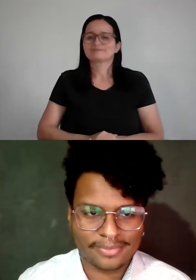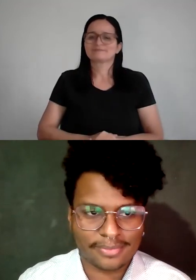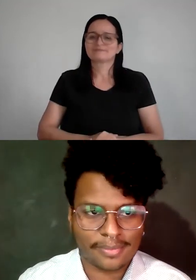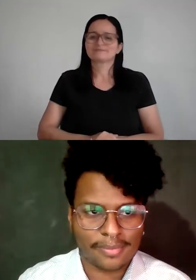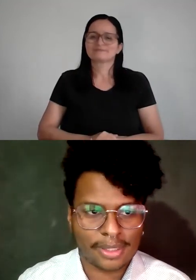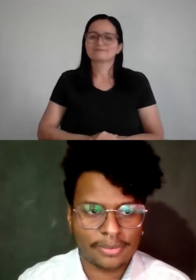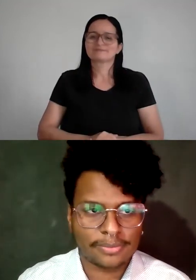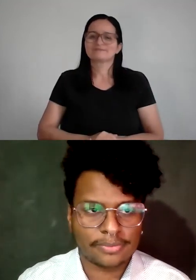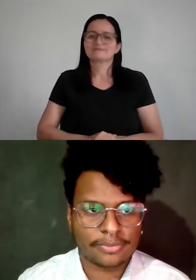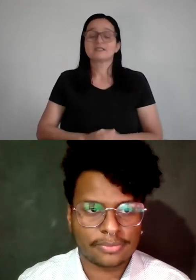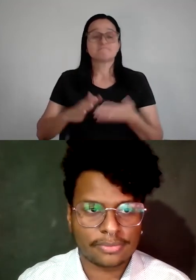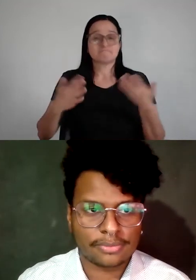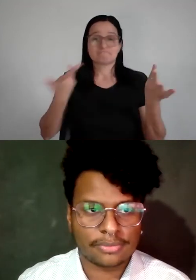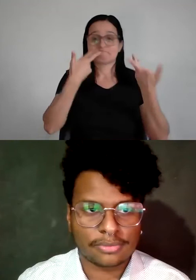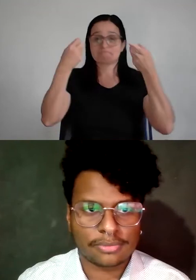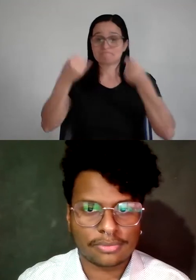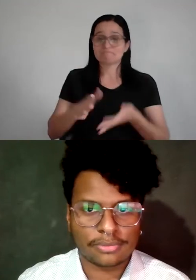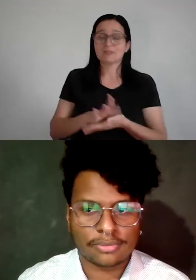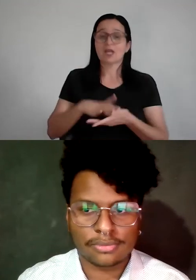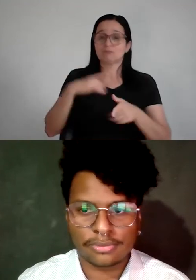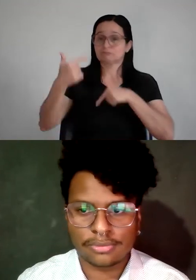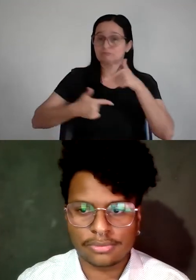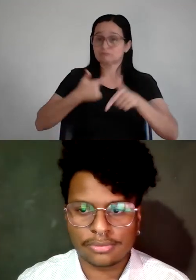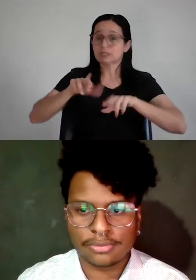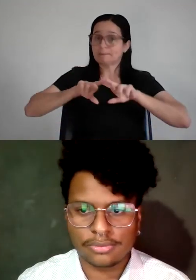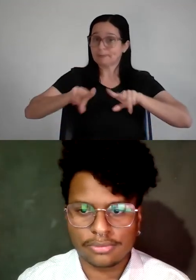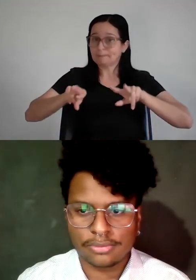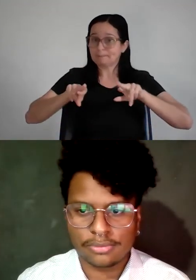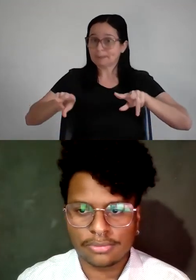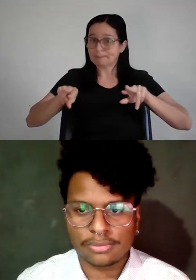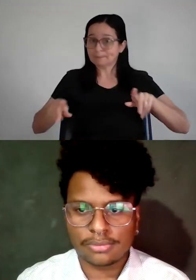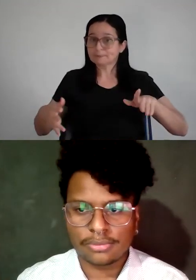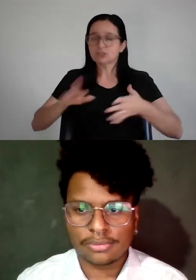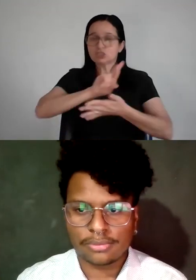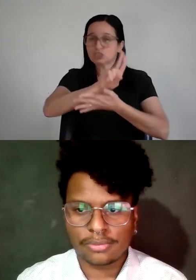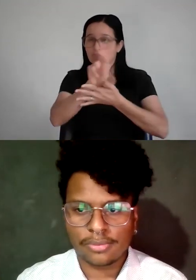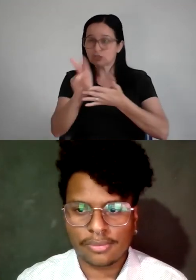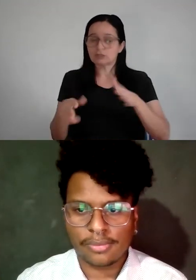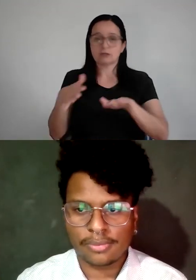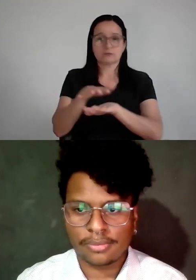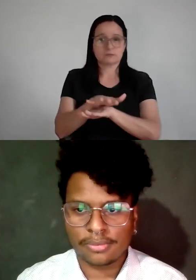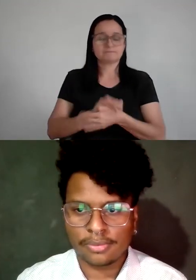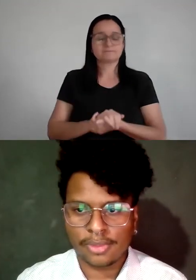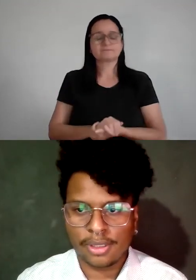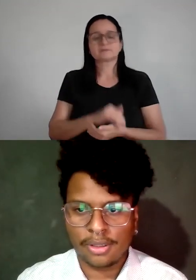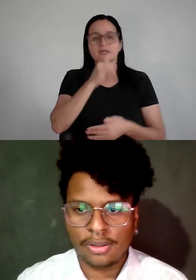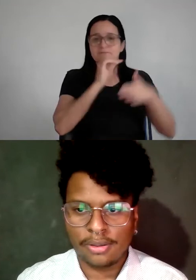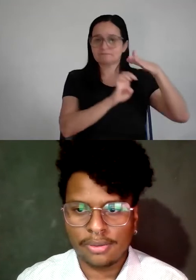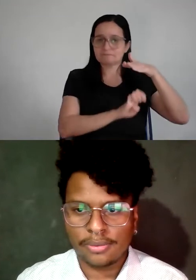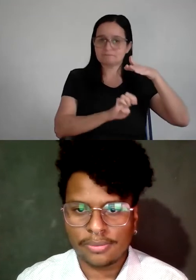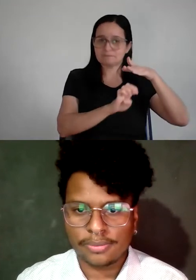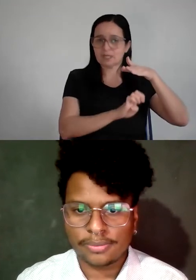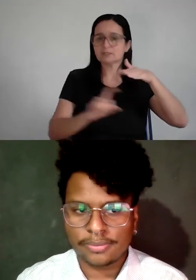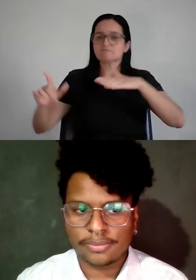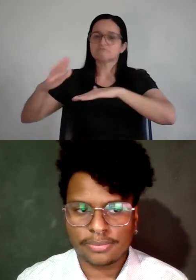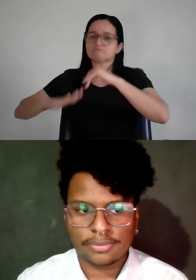Então, vamos lá. Eu trabalho diversidade e inclusão, tá? Então, a gente tá fazendo a ponte entre as empresas e os talentos